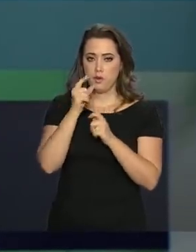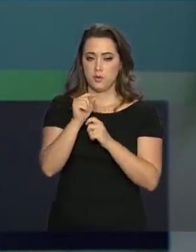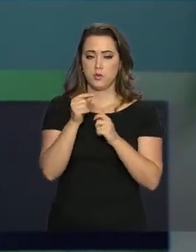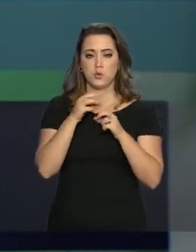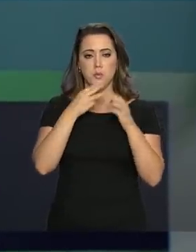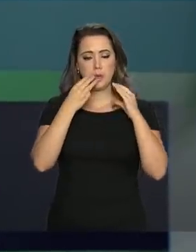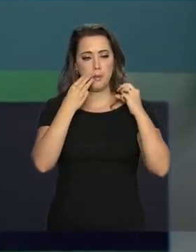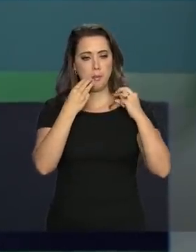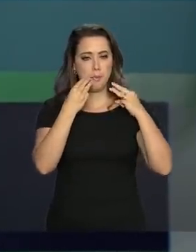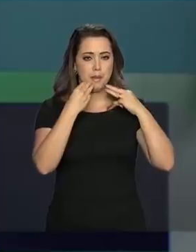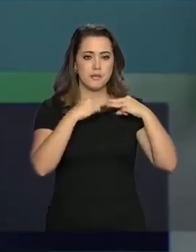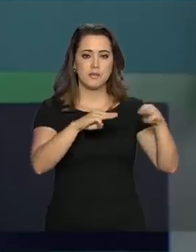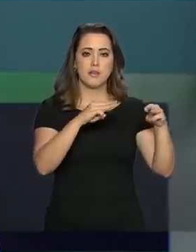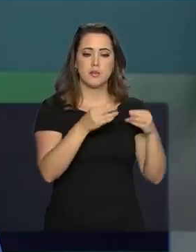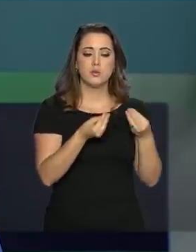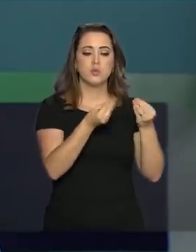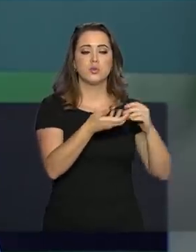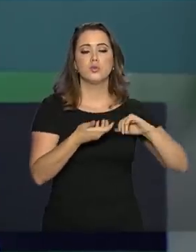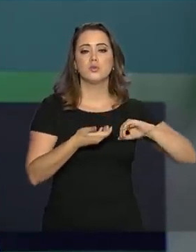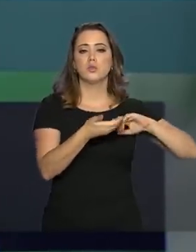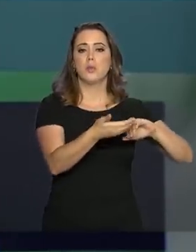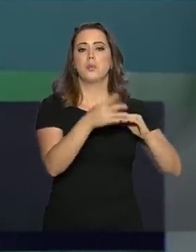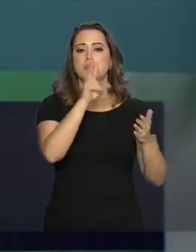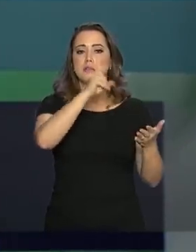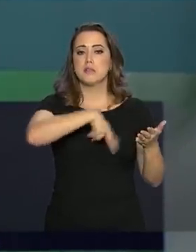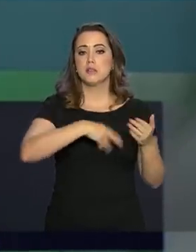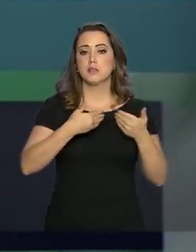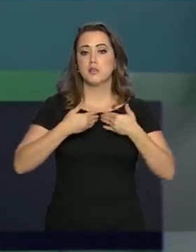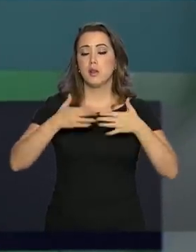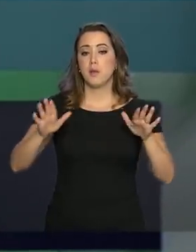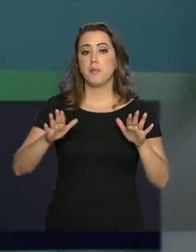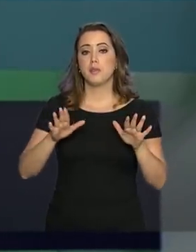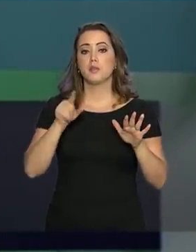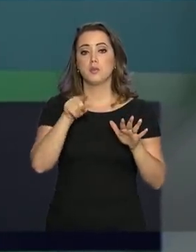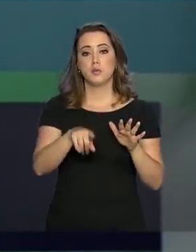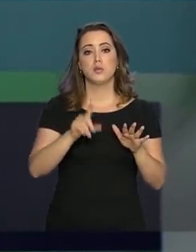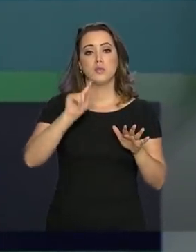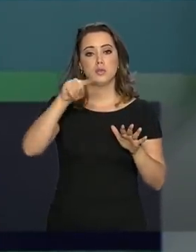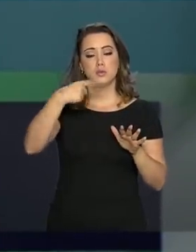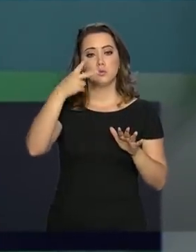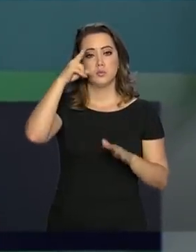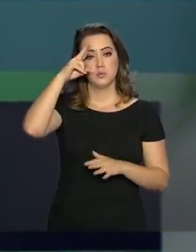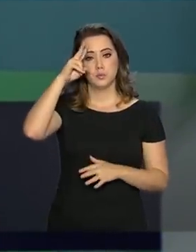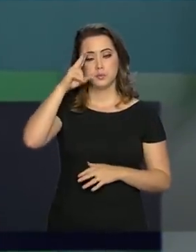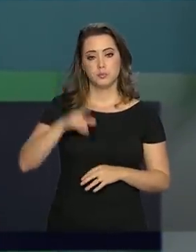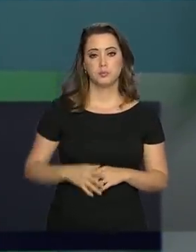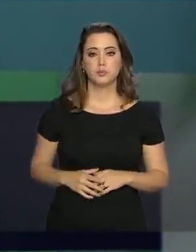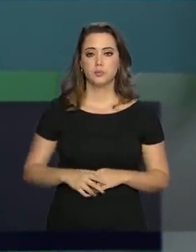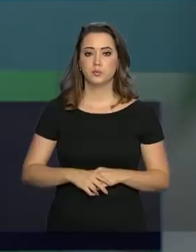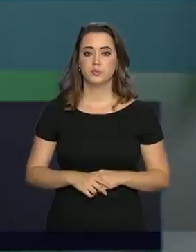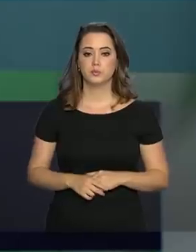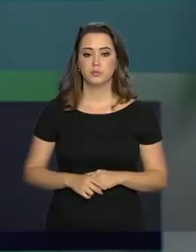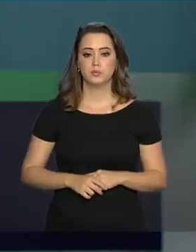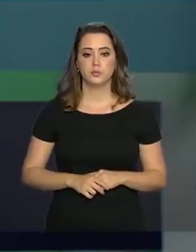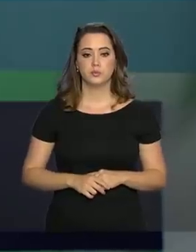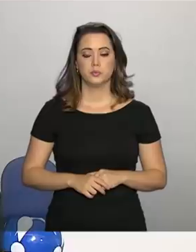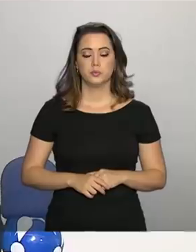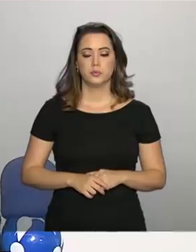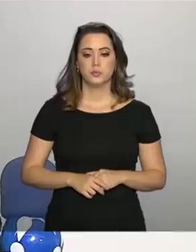que será enviada ao Congresso Nacional para ser lida na abertura da sessão legislativa na próxima segunda-feira.